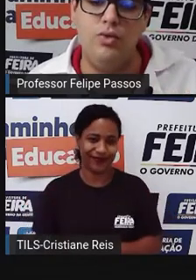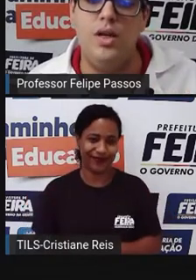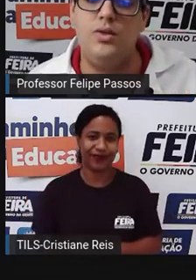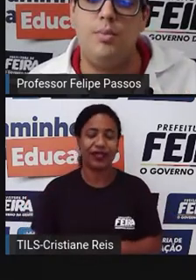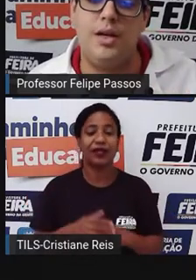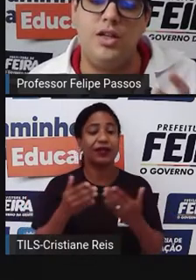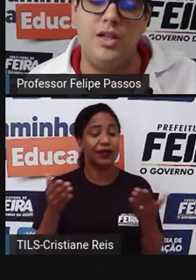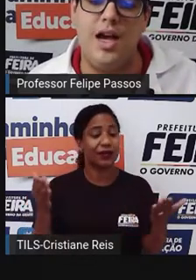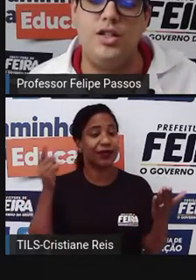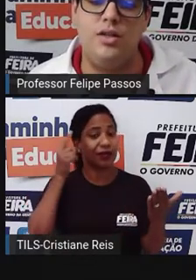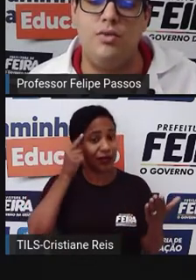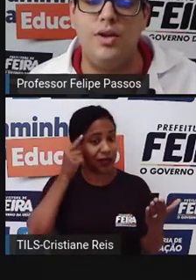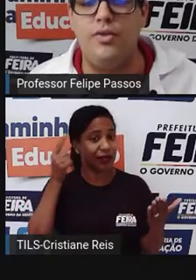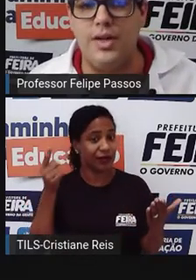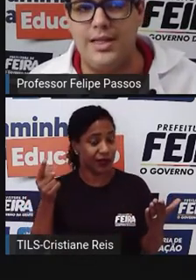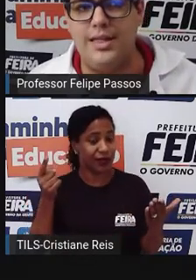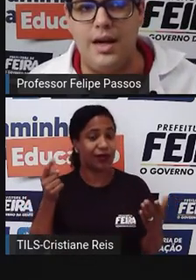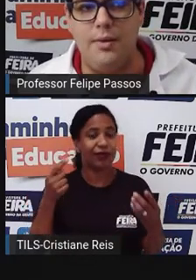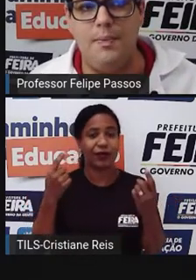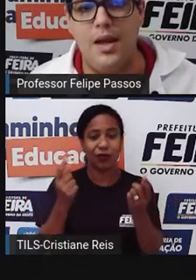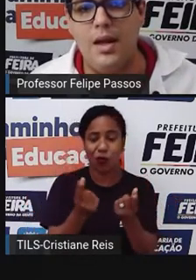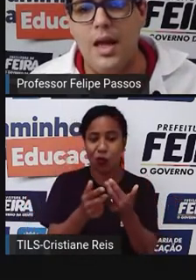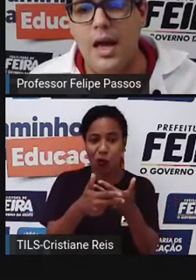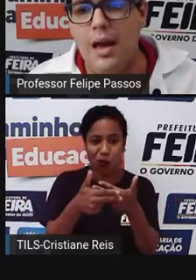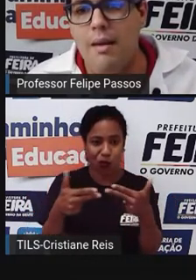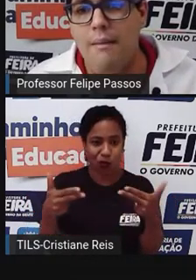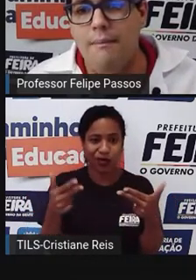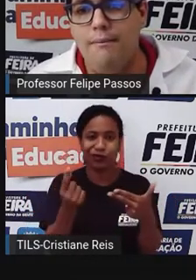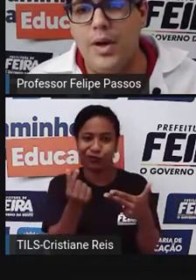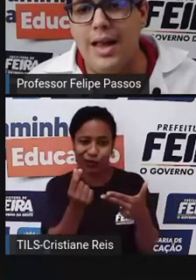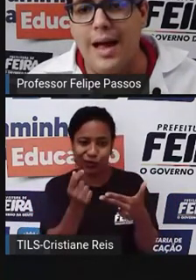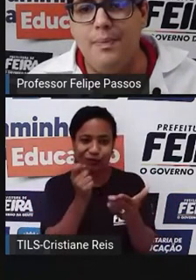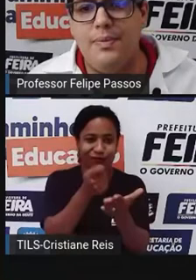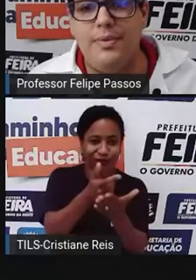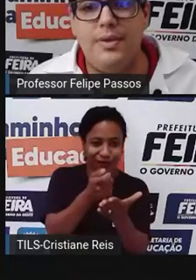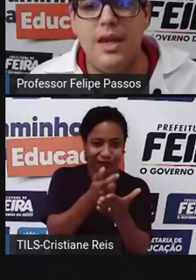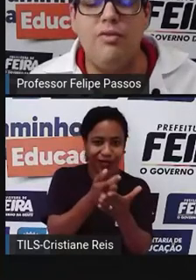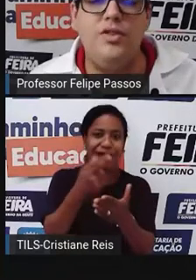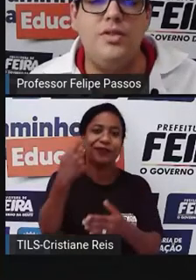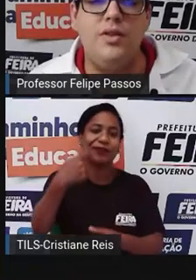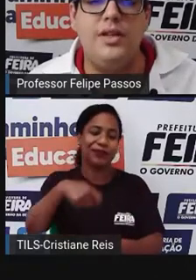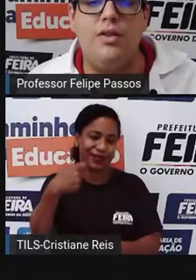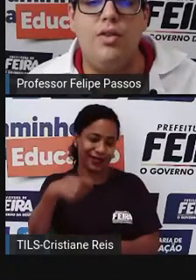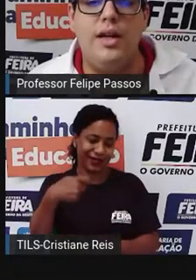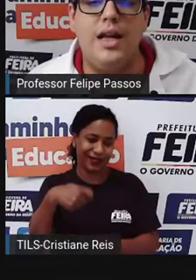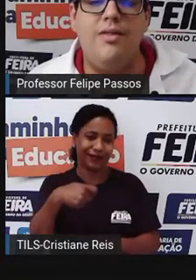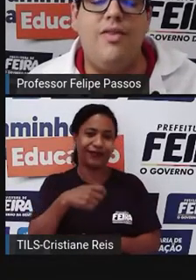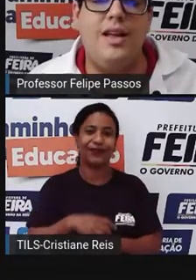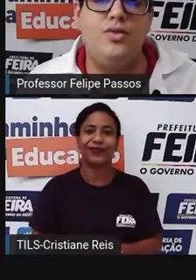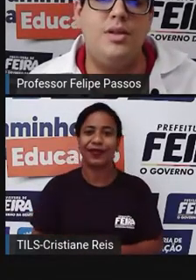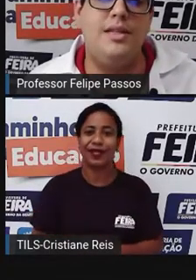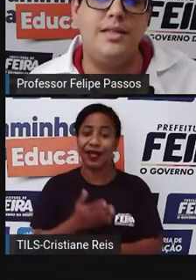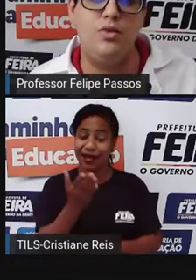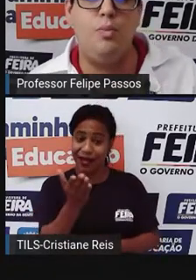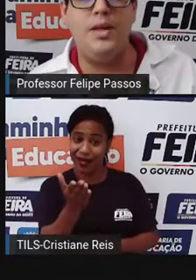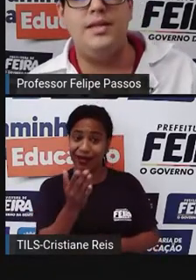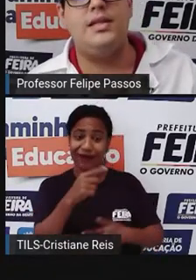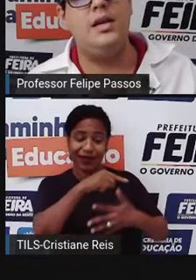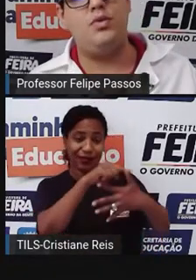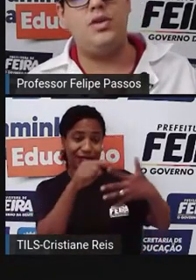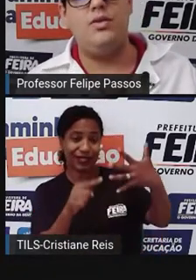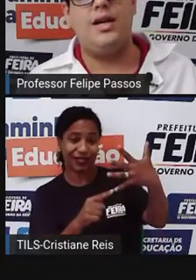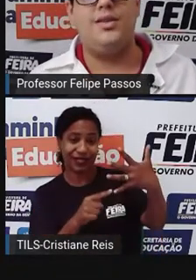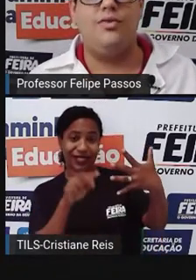Então, tudo isso é para que a gente gaste o que for necessário. Bora lá! Tem um videozinho aqui agora que ela vai falar sobre 5